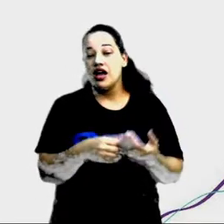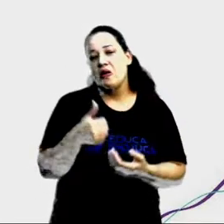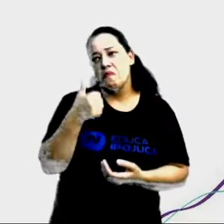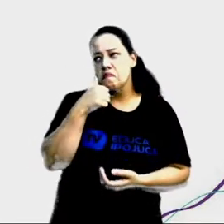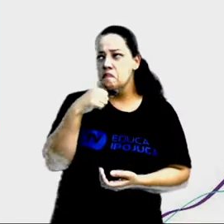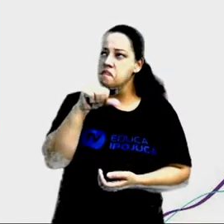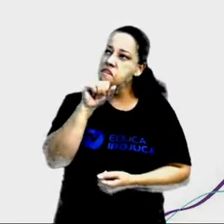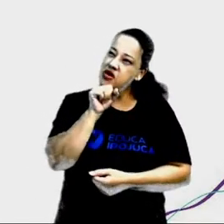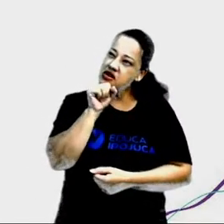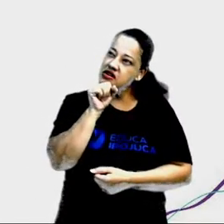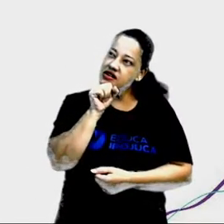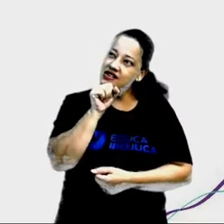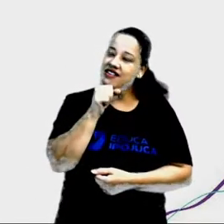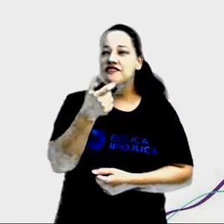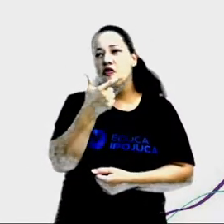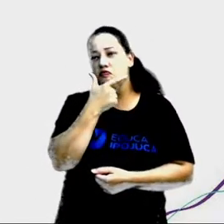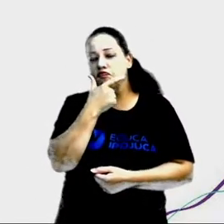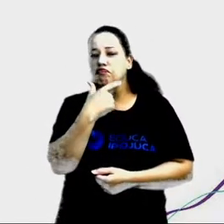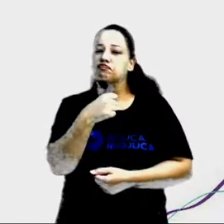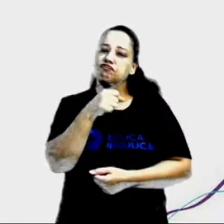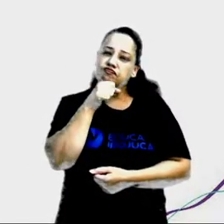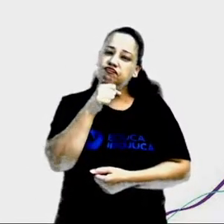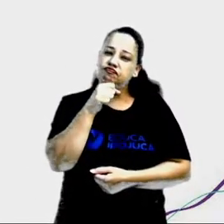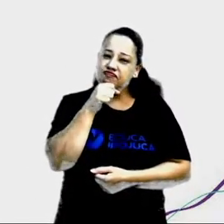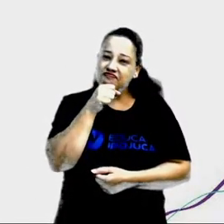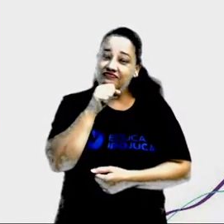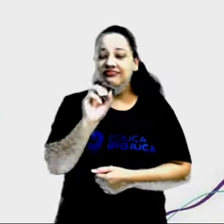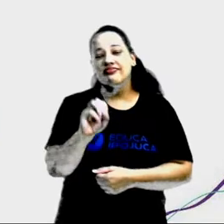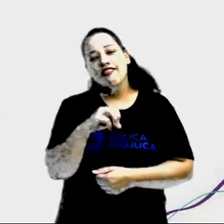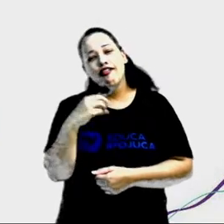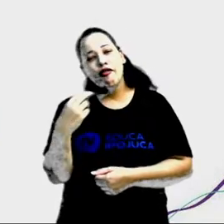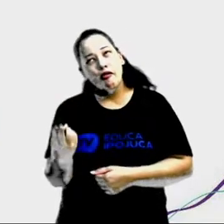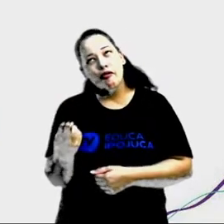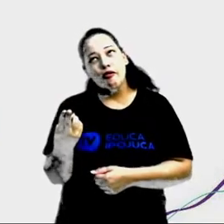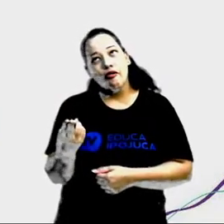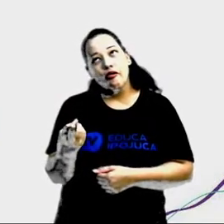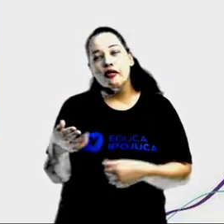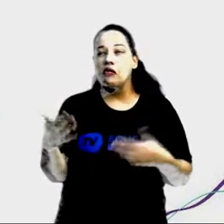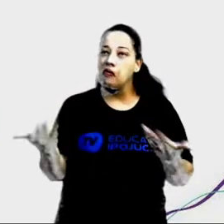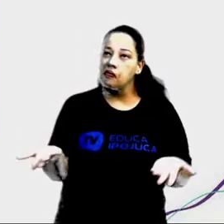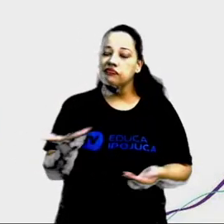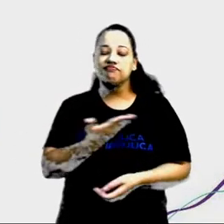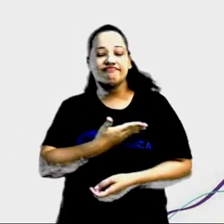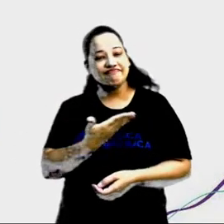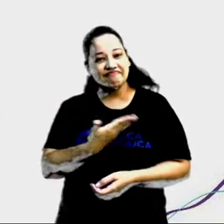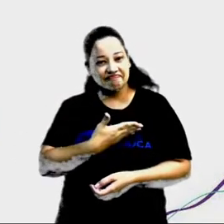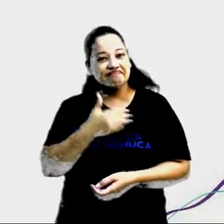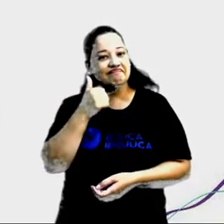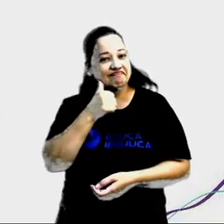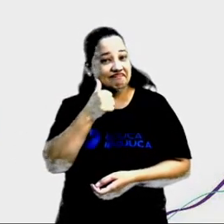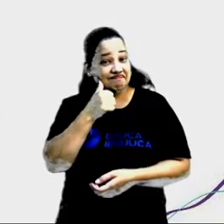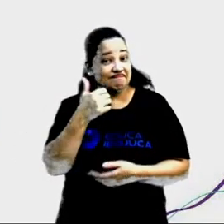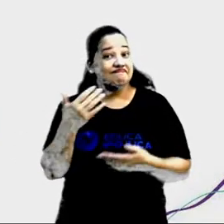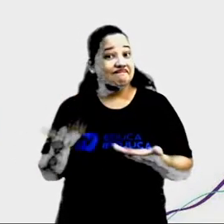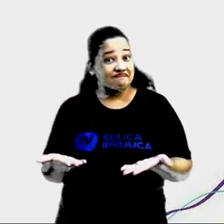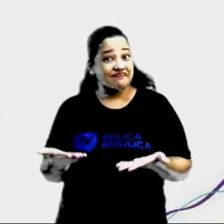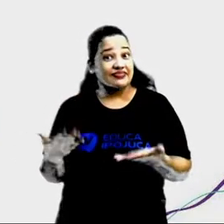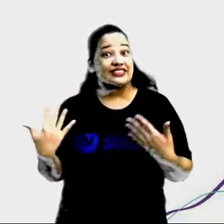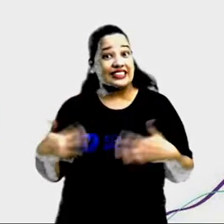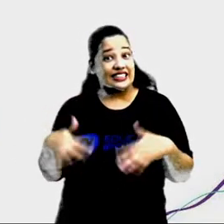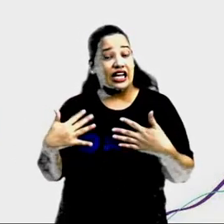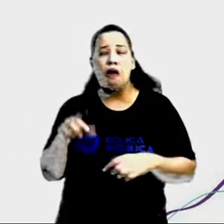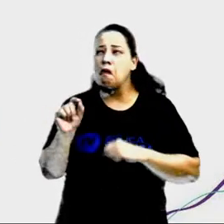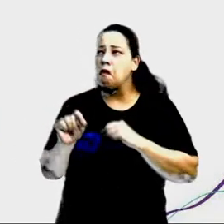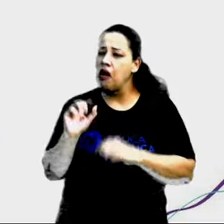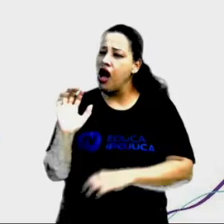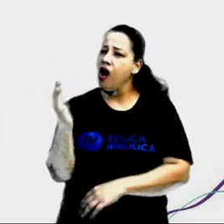A sua vovozinha? E quem sabe? A sua amiga. Epa! O que